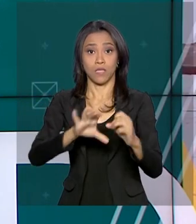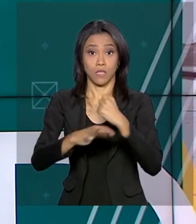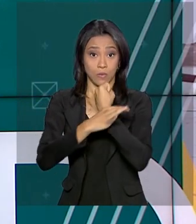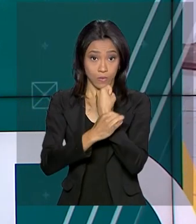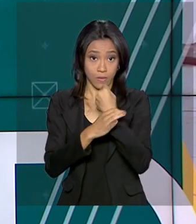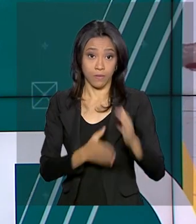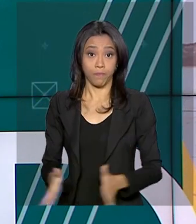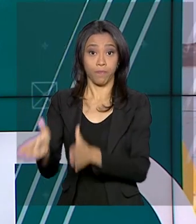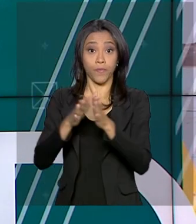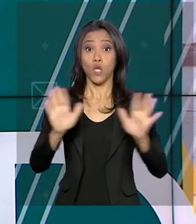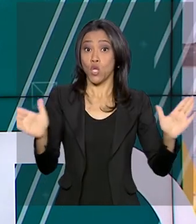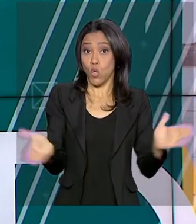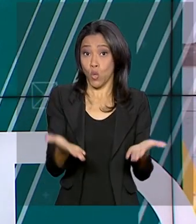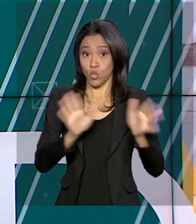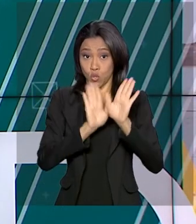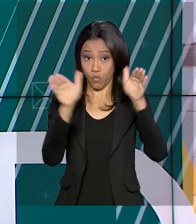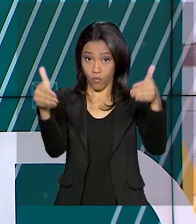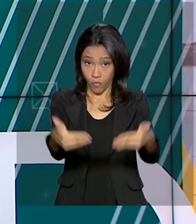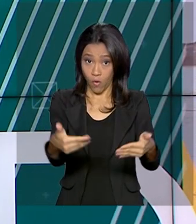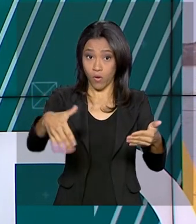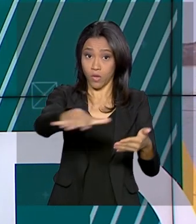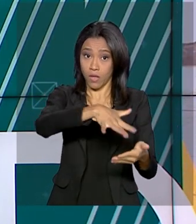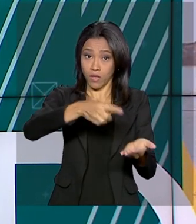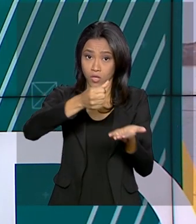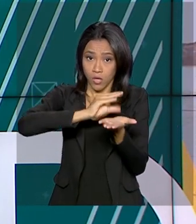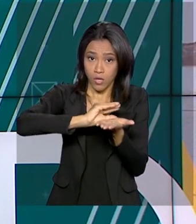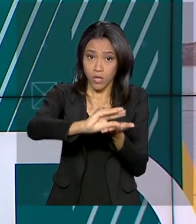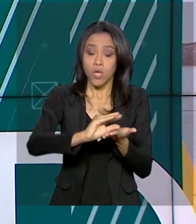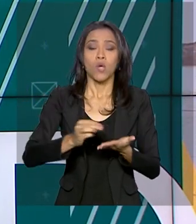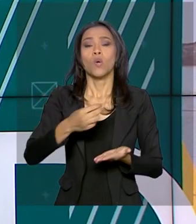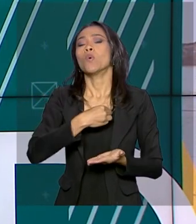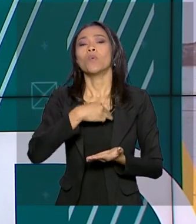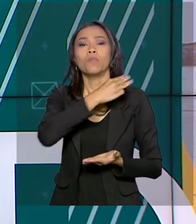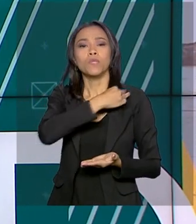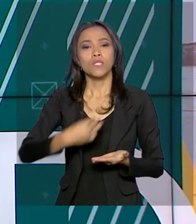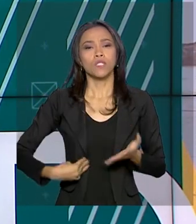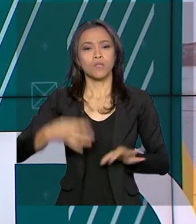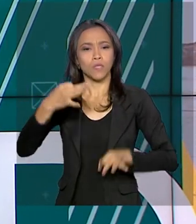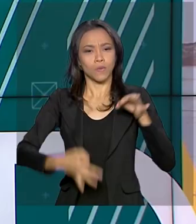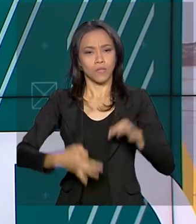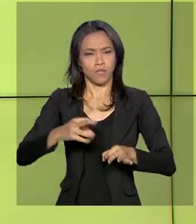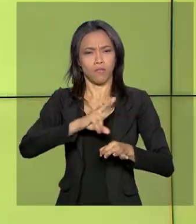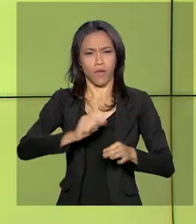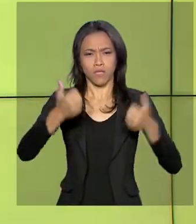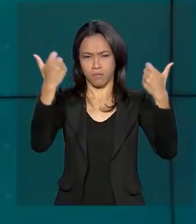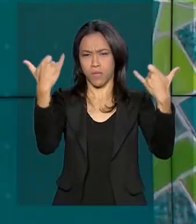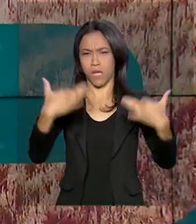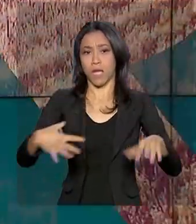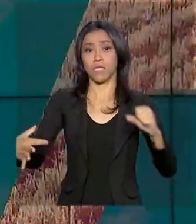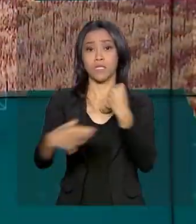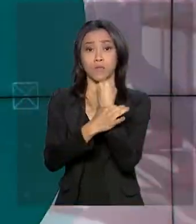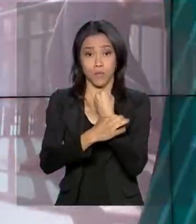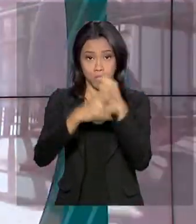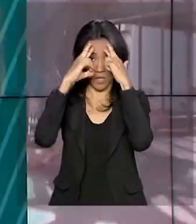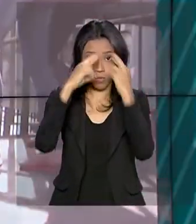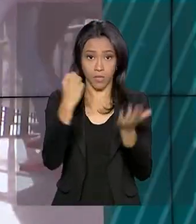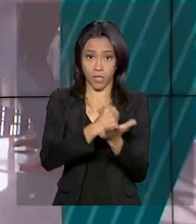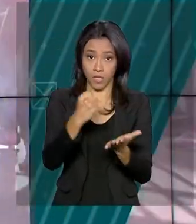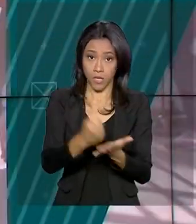E hoje no Fórum de Investimentos o Ministro da Justiça e Segurança Pública vai falar sobre a segurança jurídica, e a agenda anticorrupção.